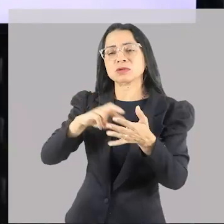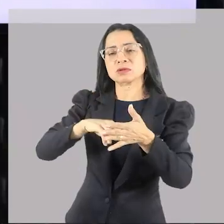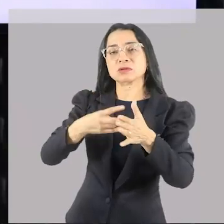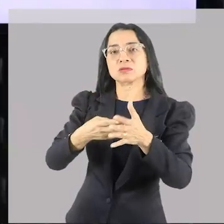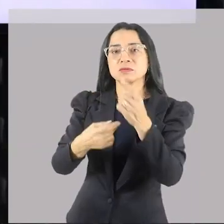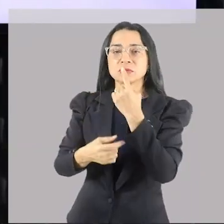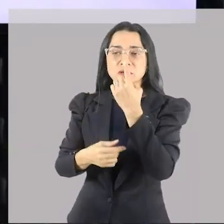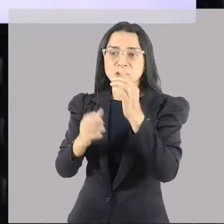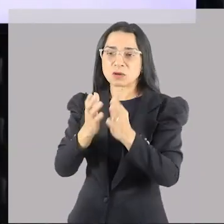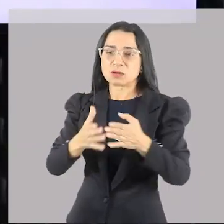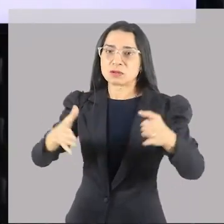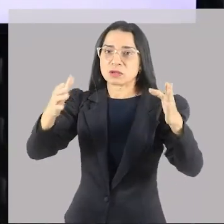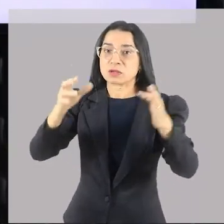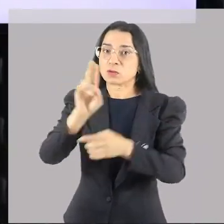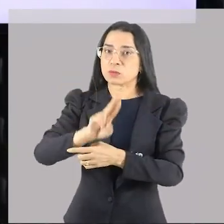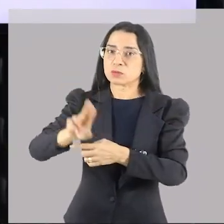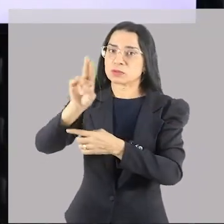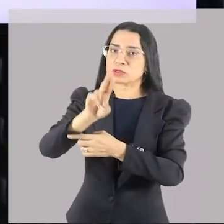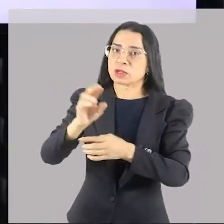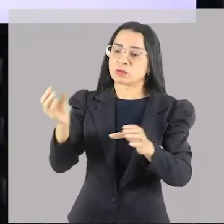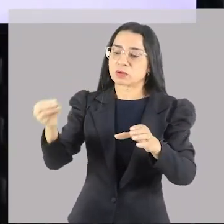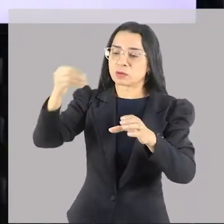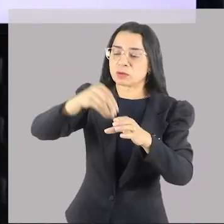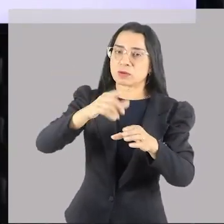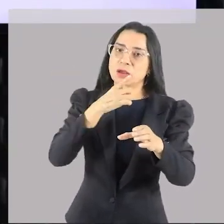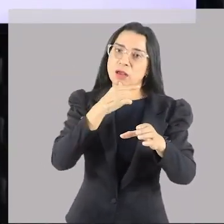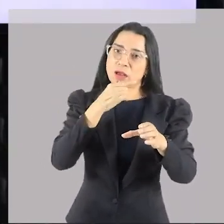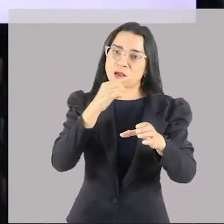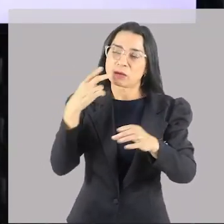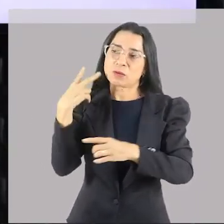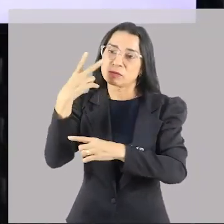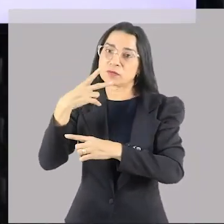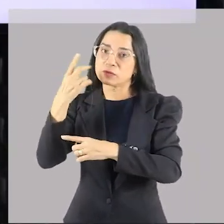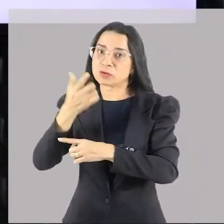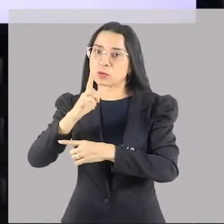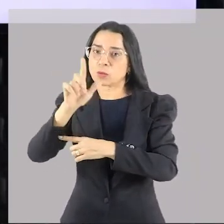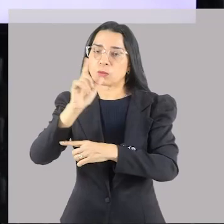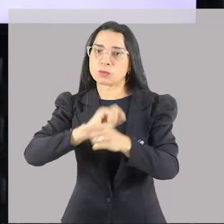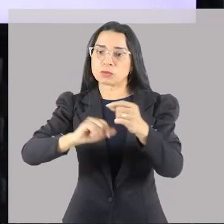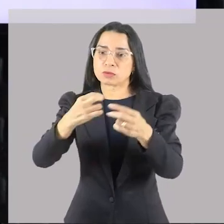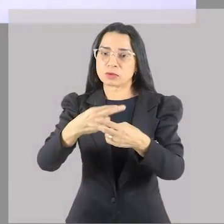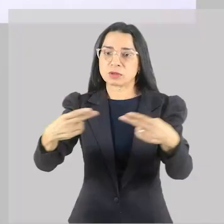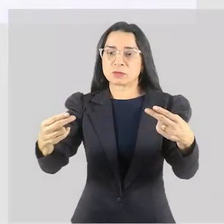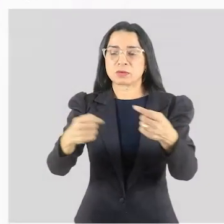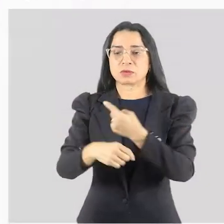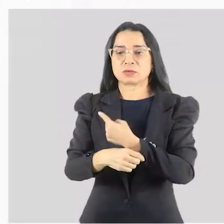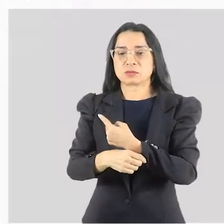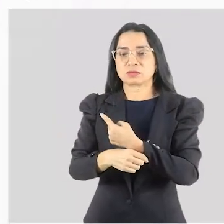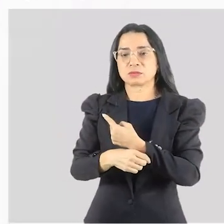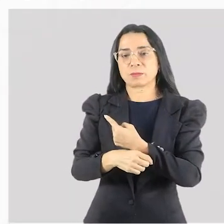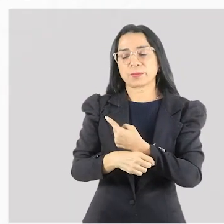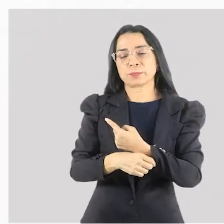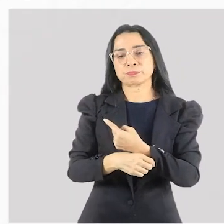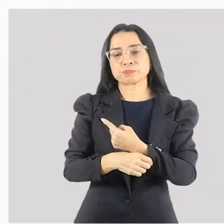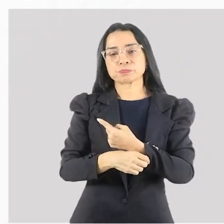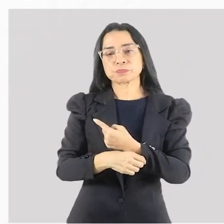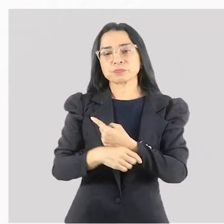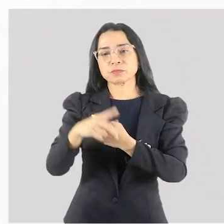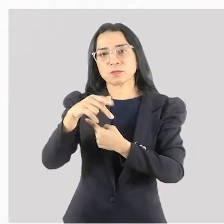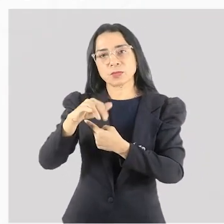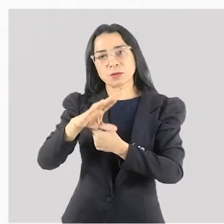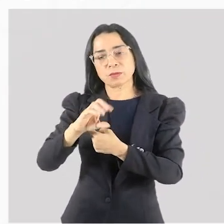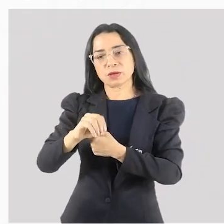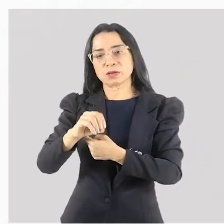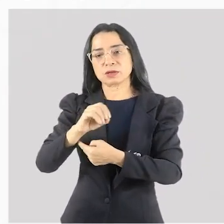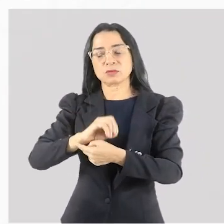Eles eram utilizados para colocar água, vinho, entre outras coisas. Esse aqui é o período arcaico. O período clássico, a coisa muda